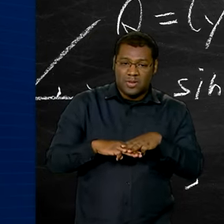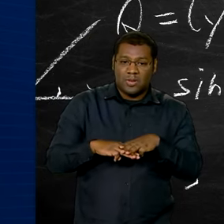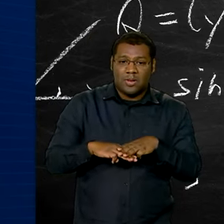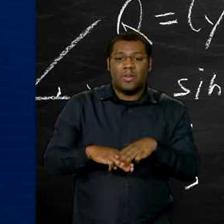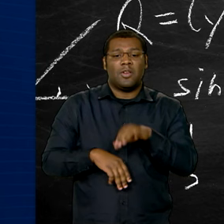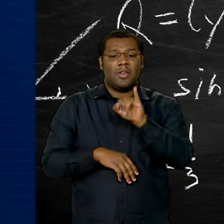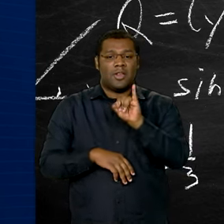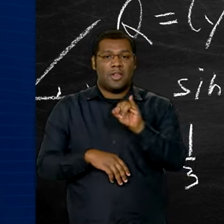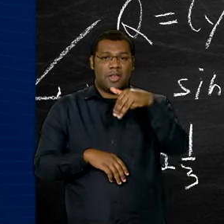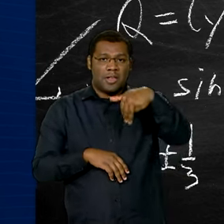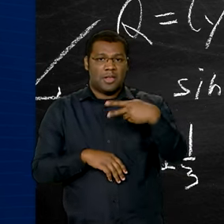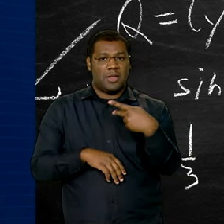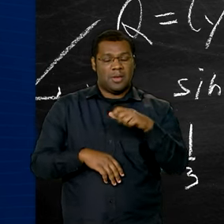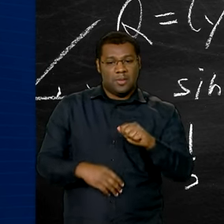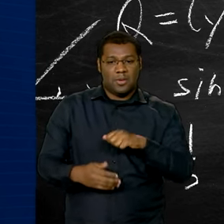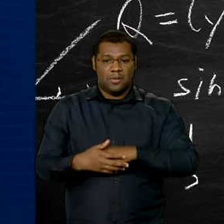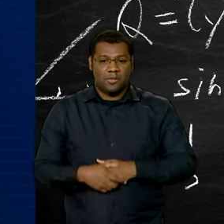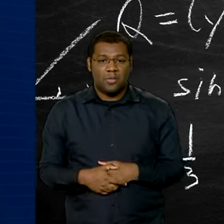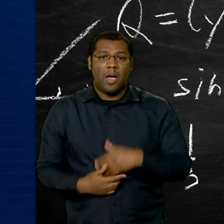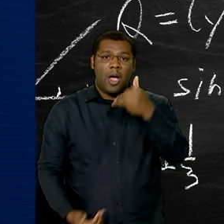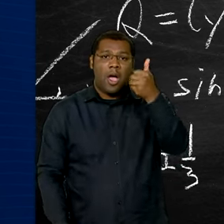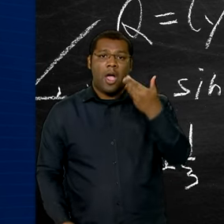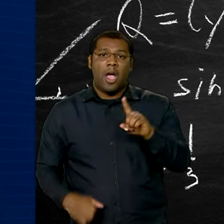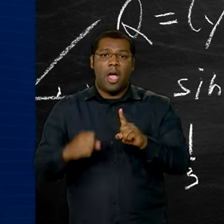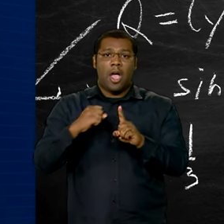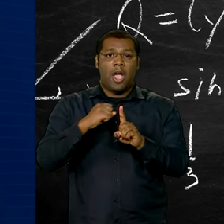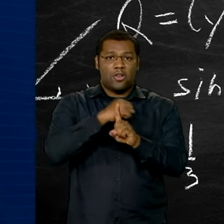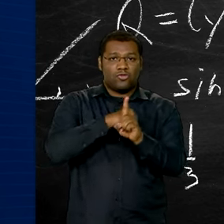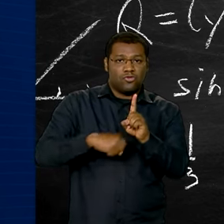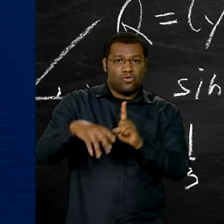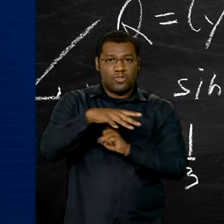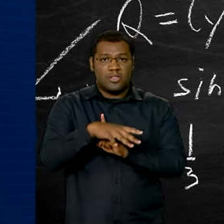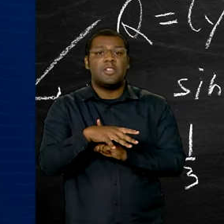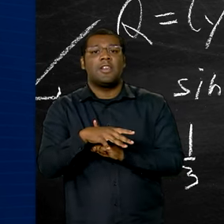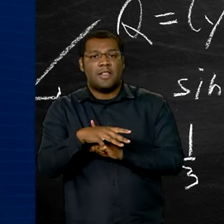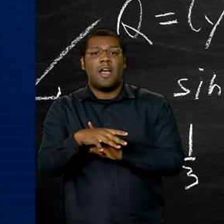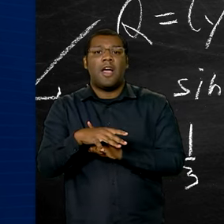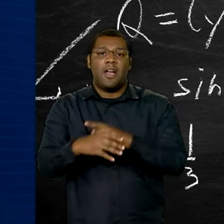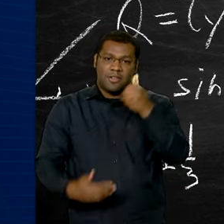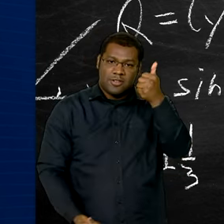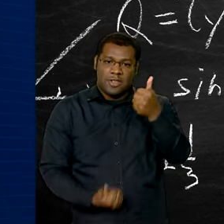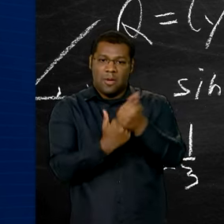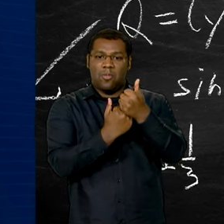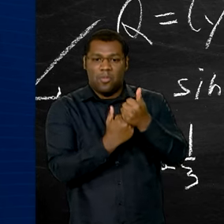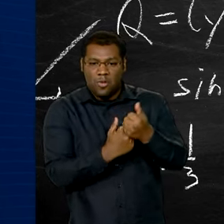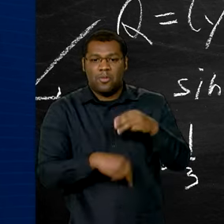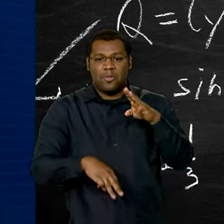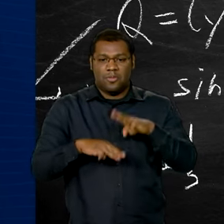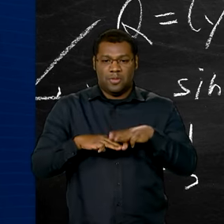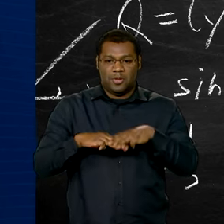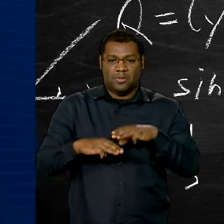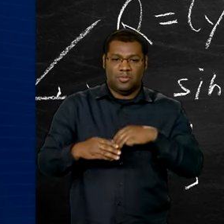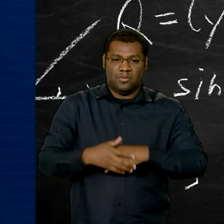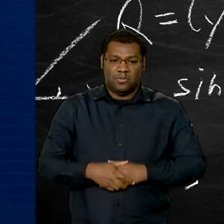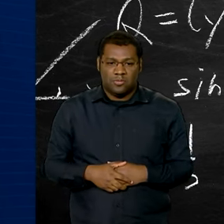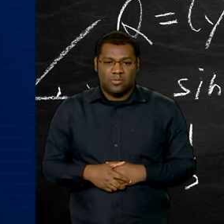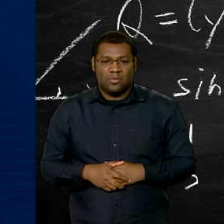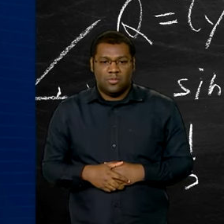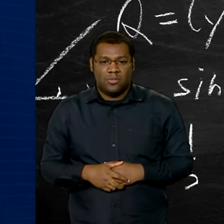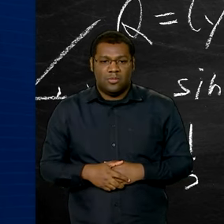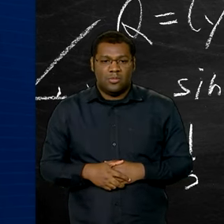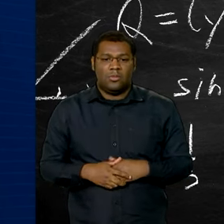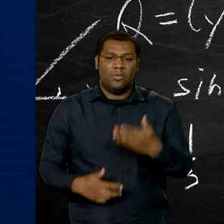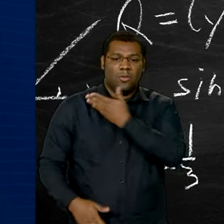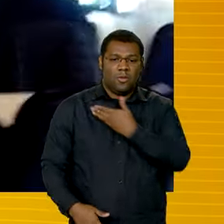o IMPA, com o apoio da Sociedade Brasileira de Matemática. Os recursos que financiam a competição vêm do